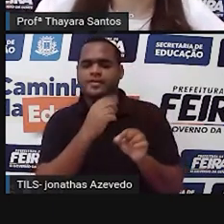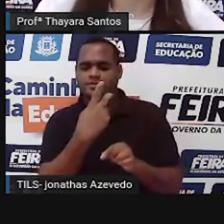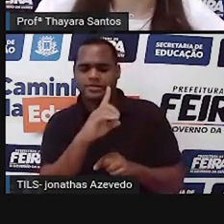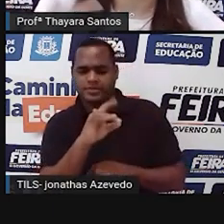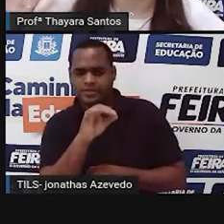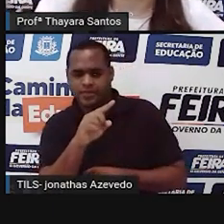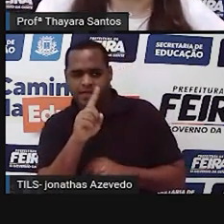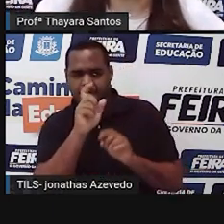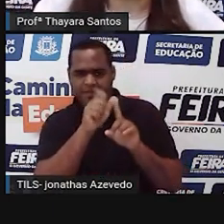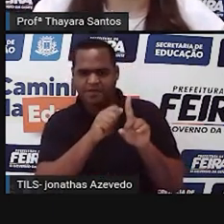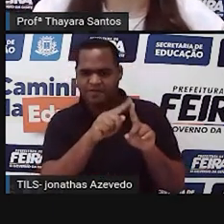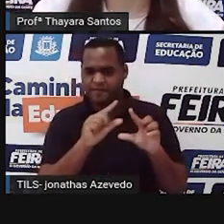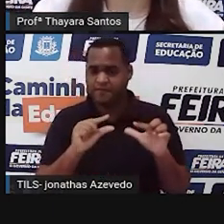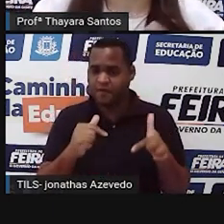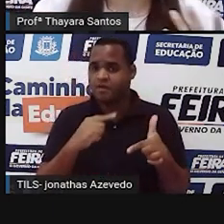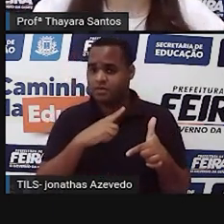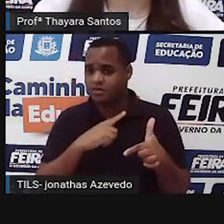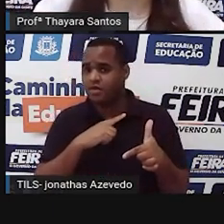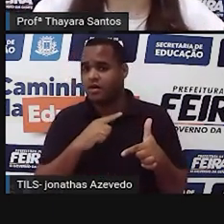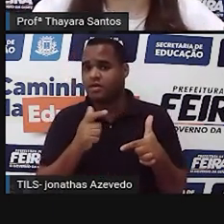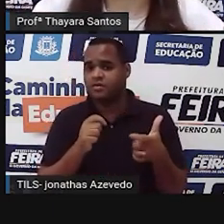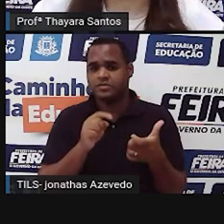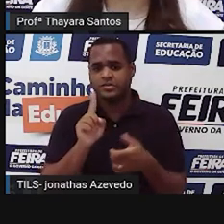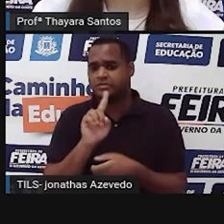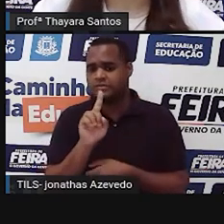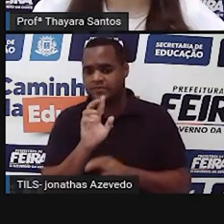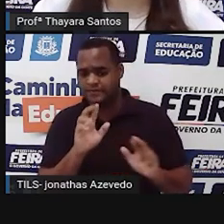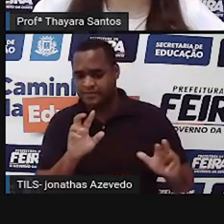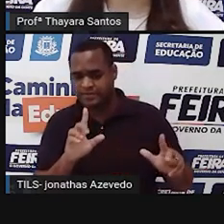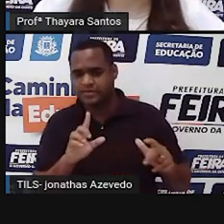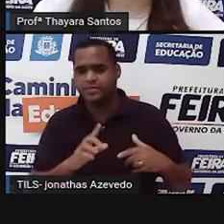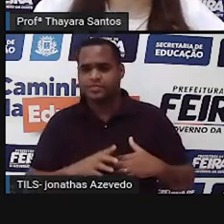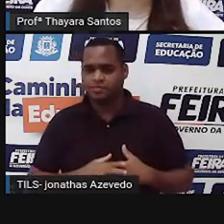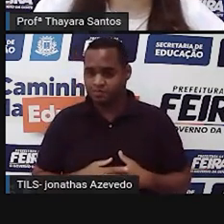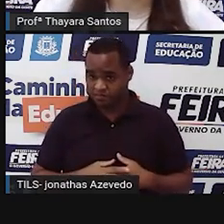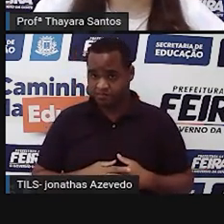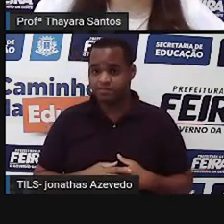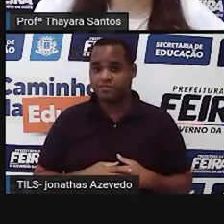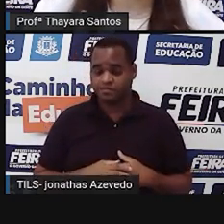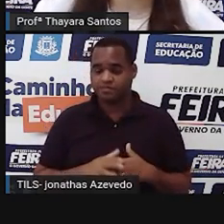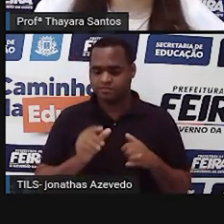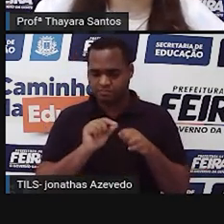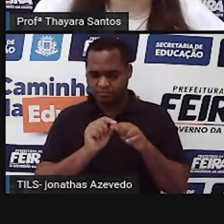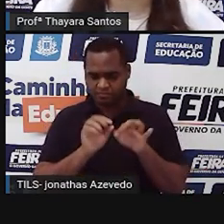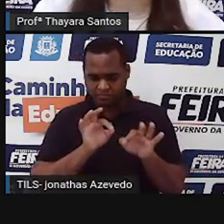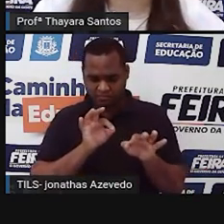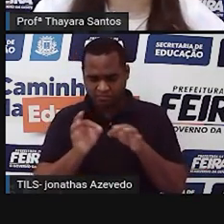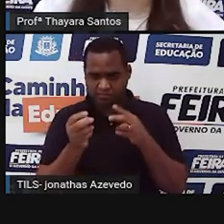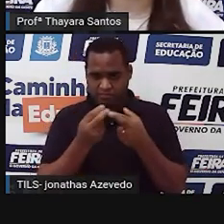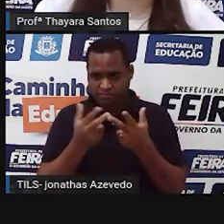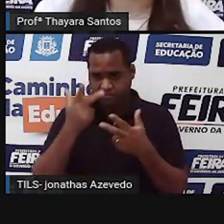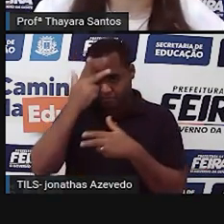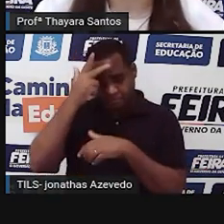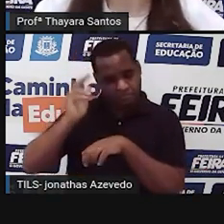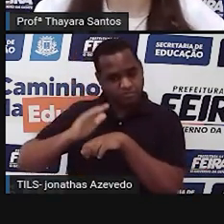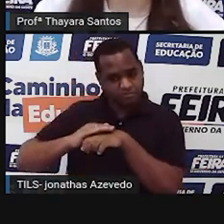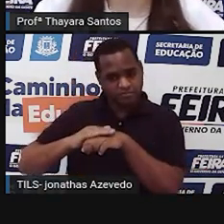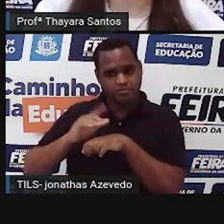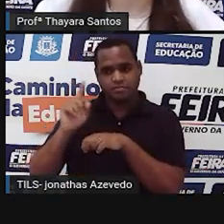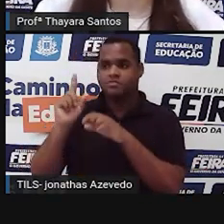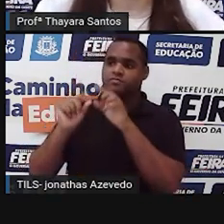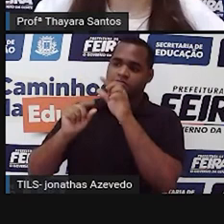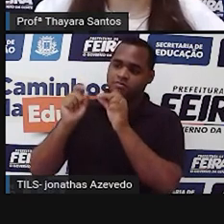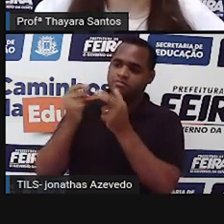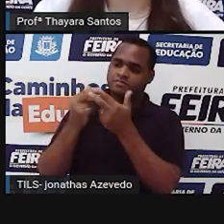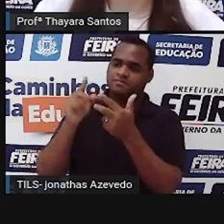ser seu mês, se você vai ter sorte nesse mês, se você não vai ter. E ele faz isso, as pessoas que, os astrólogos, eles